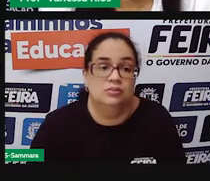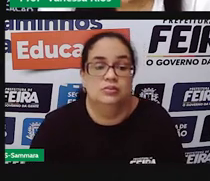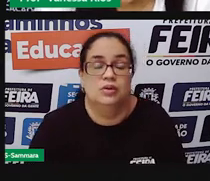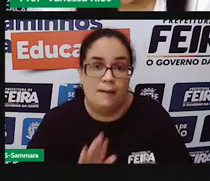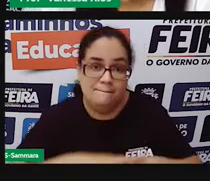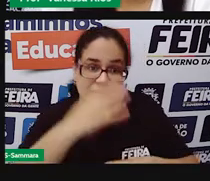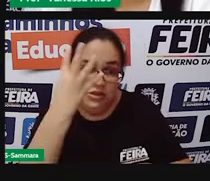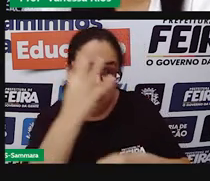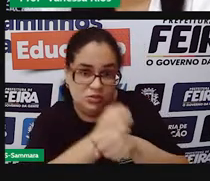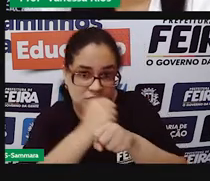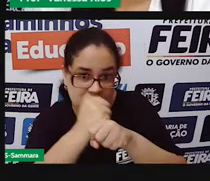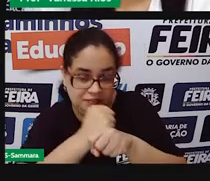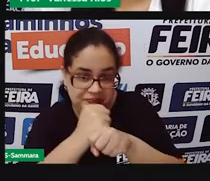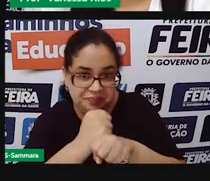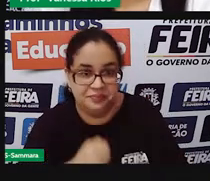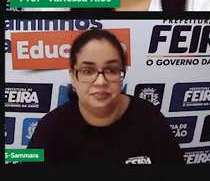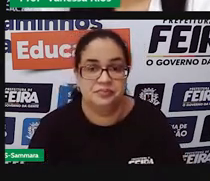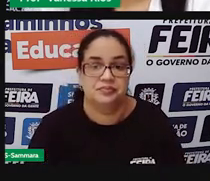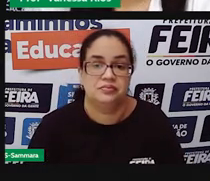quatro.